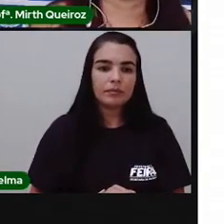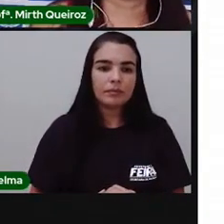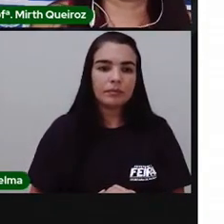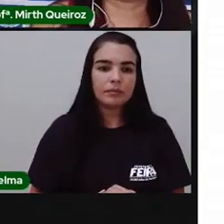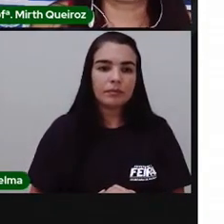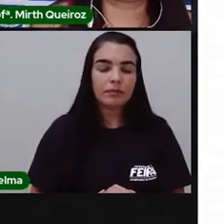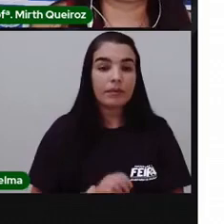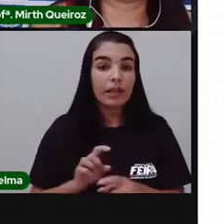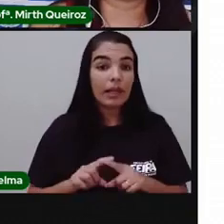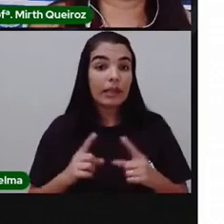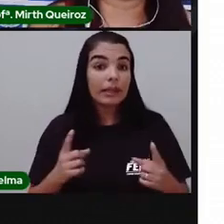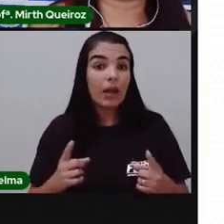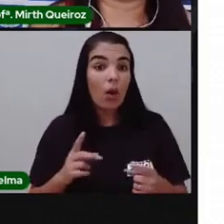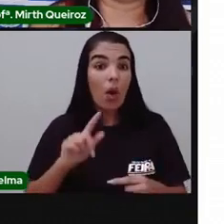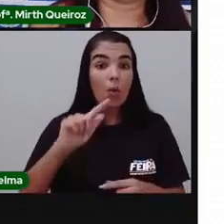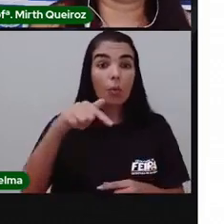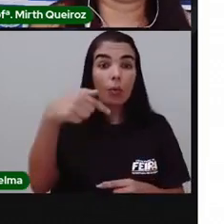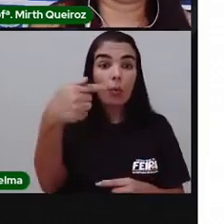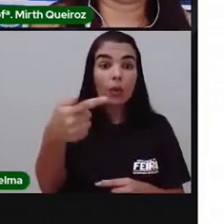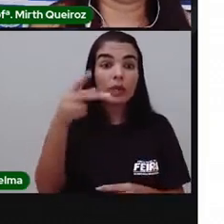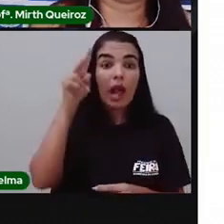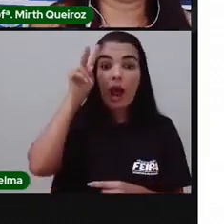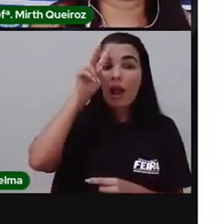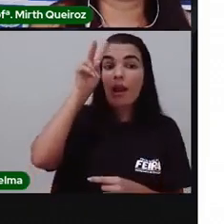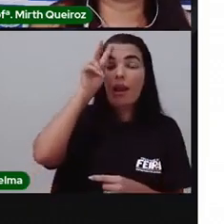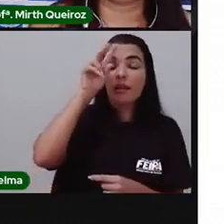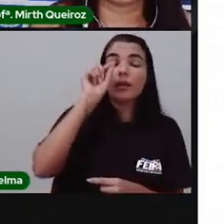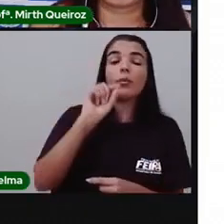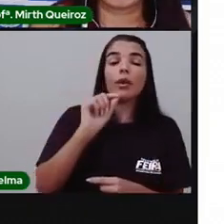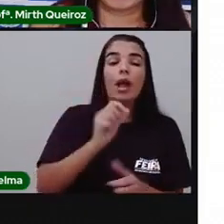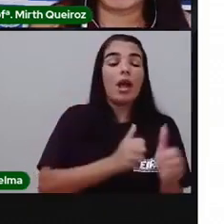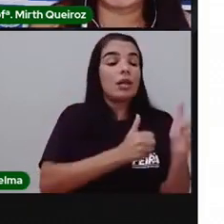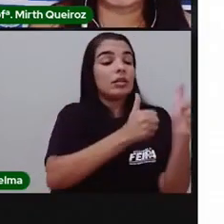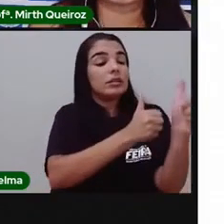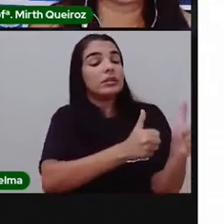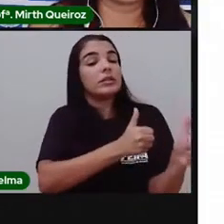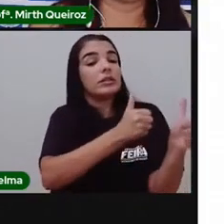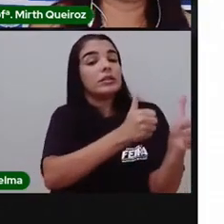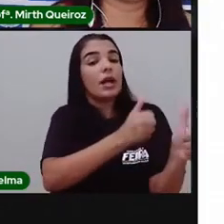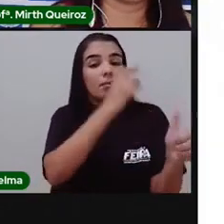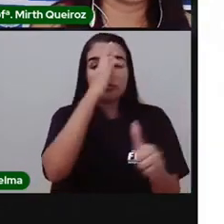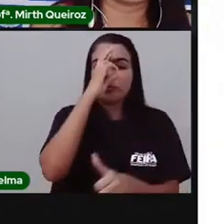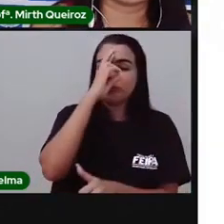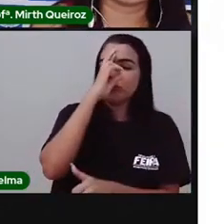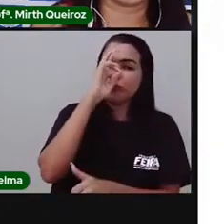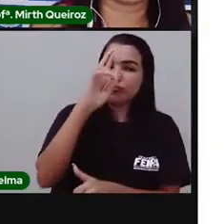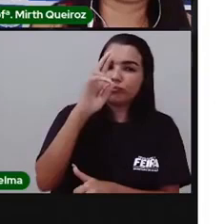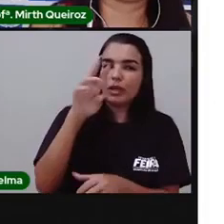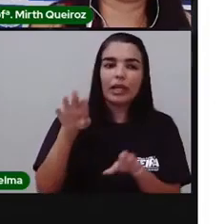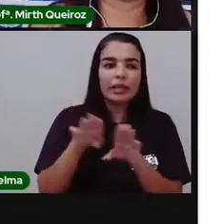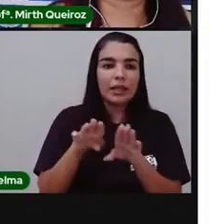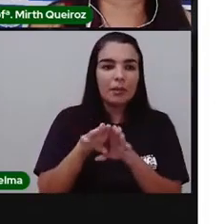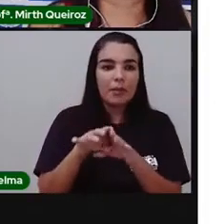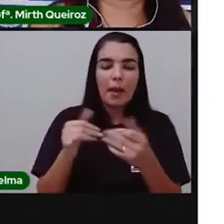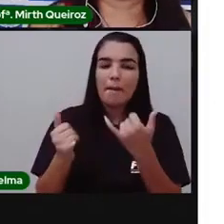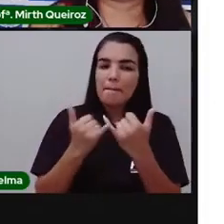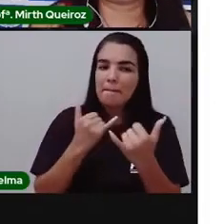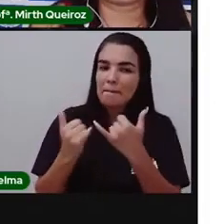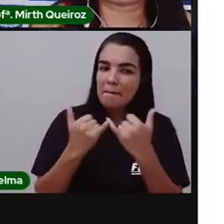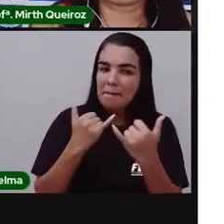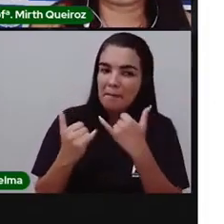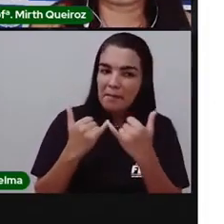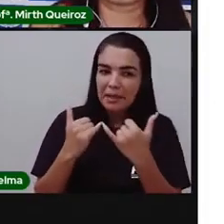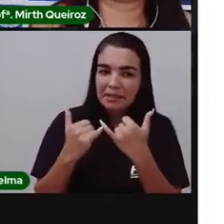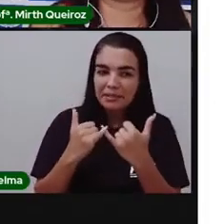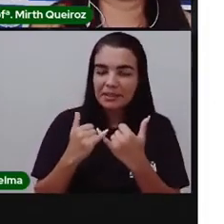E a próxima lenda que a gente tem é a do discípulo e o mestre. Que também é bastante parecida. Um jovem